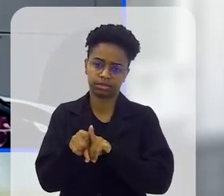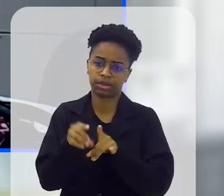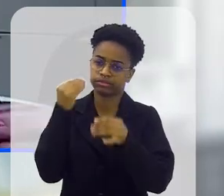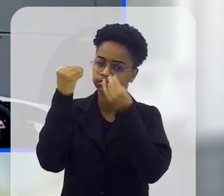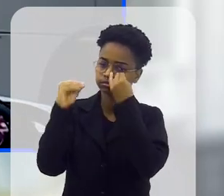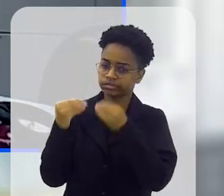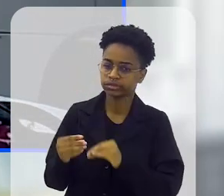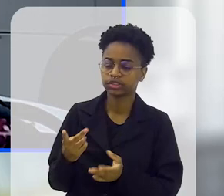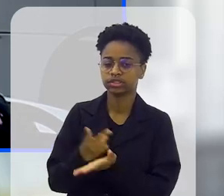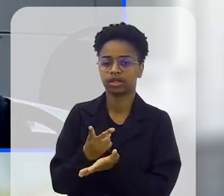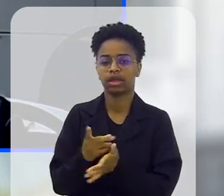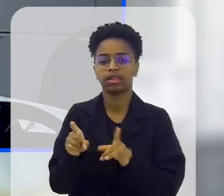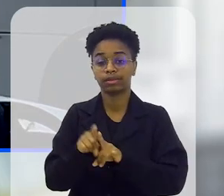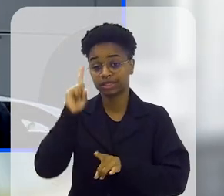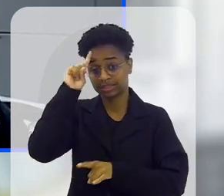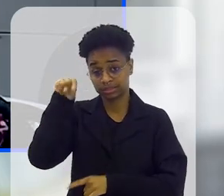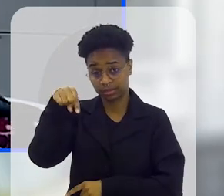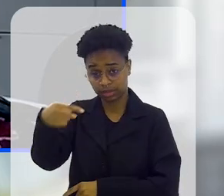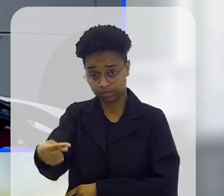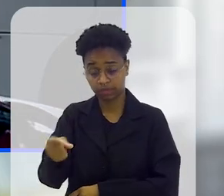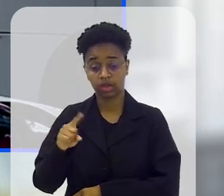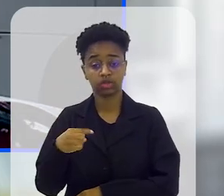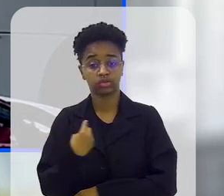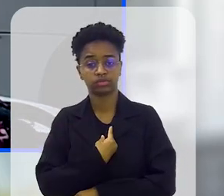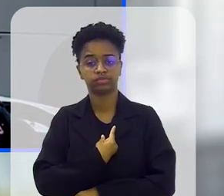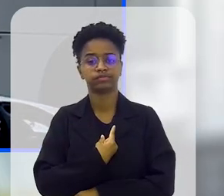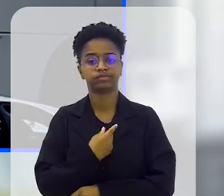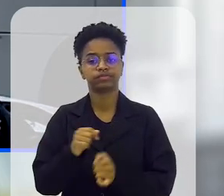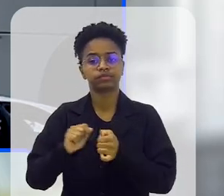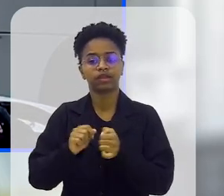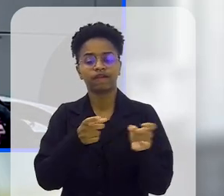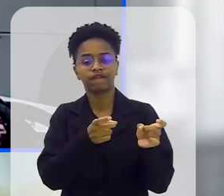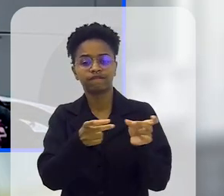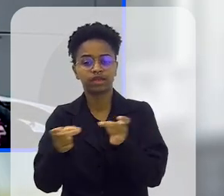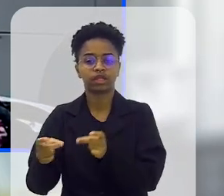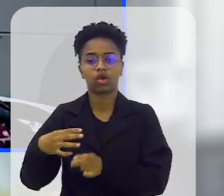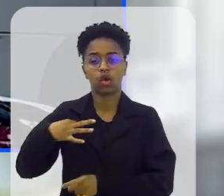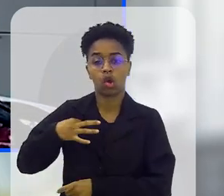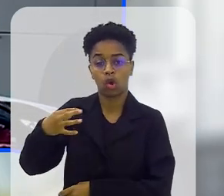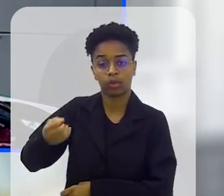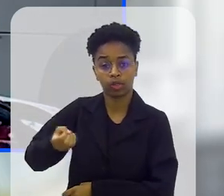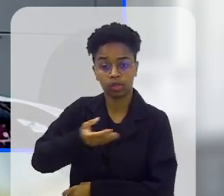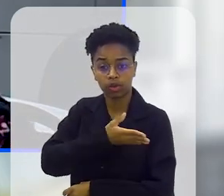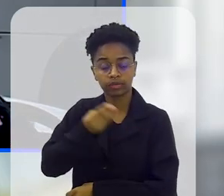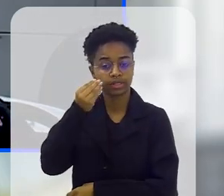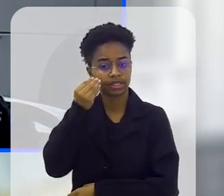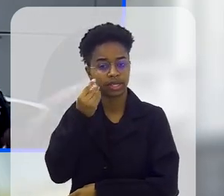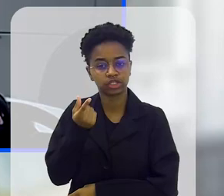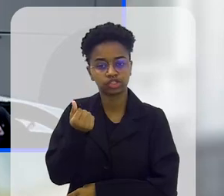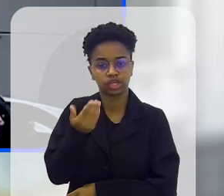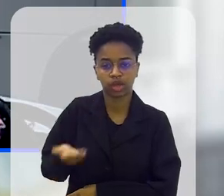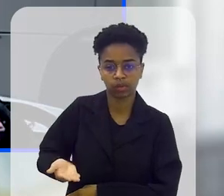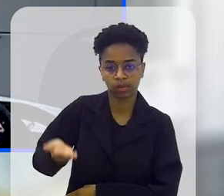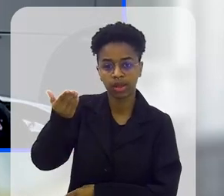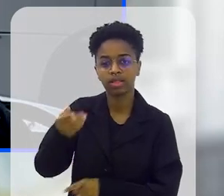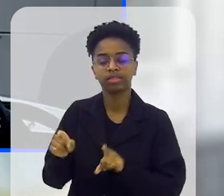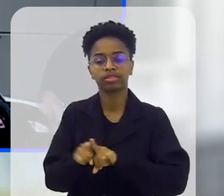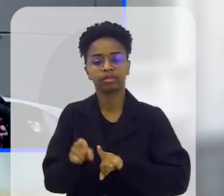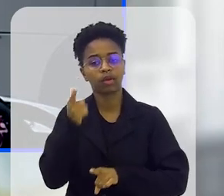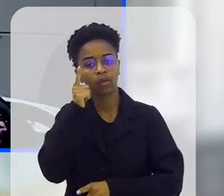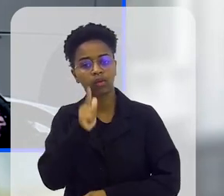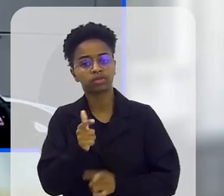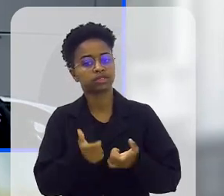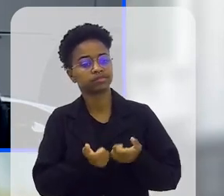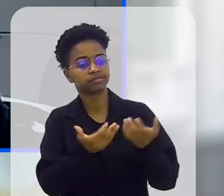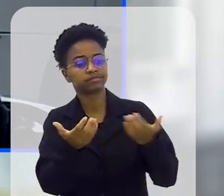sempre postando lá, a gente vai fazer, inclusive, agora, semana que vem, um bazar só de roupas novas, para garantir, aumentar nossas receitas, e a gente